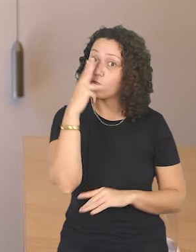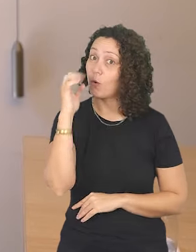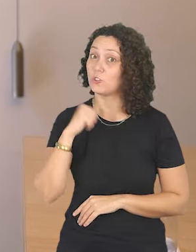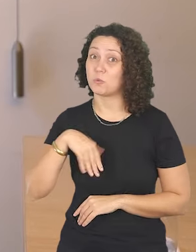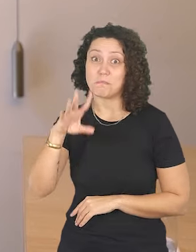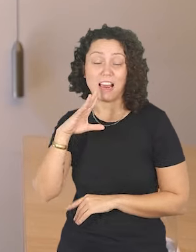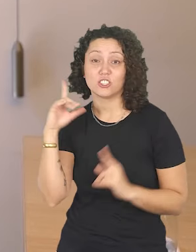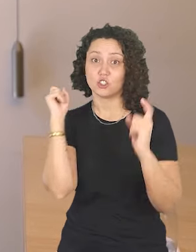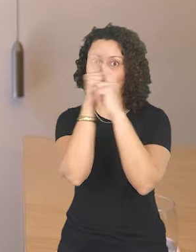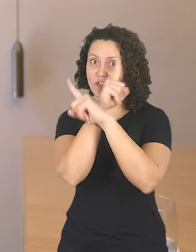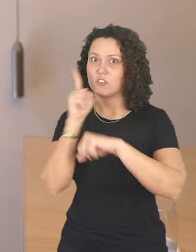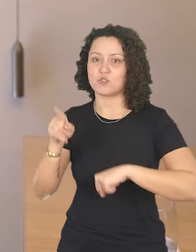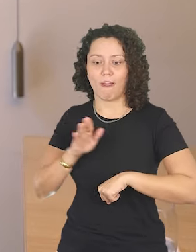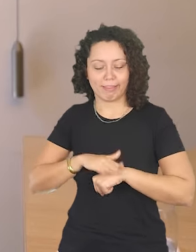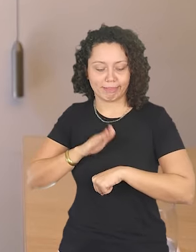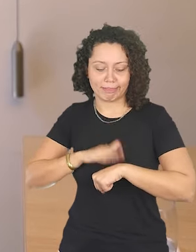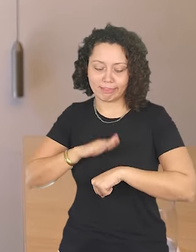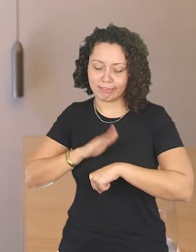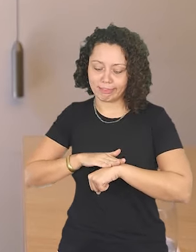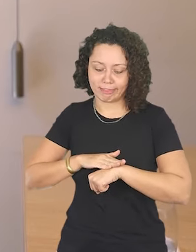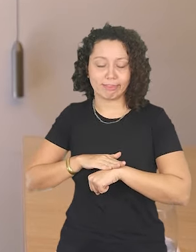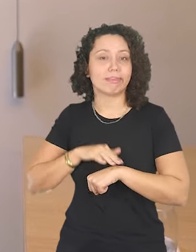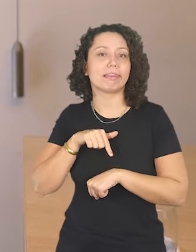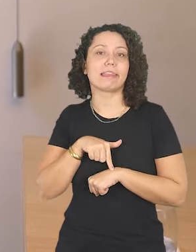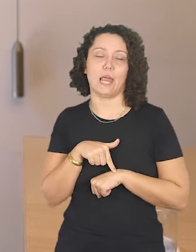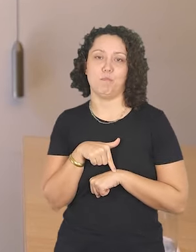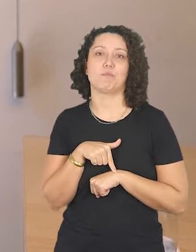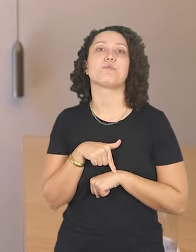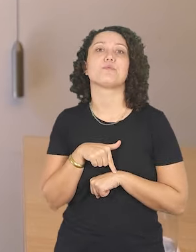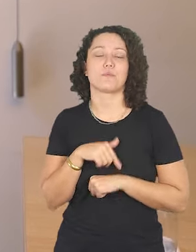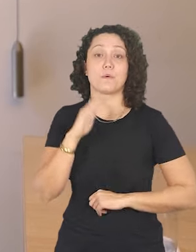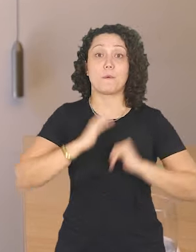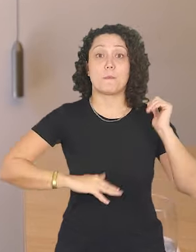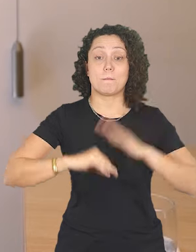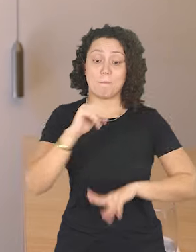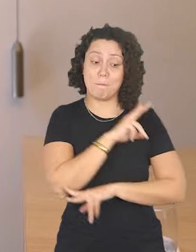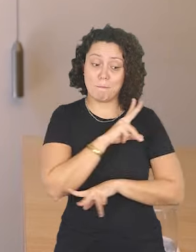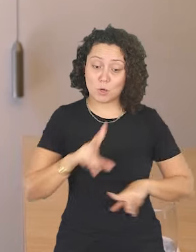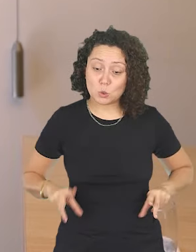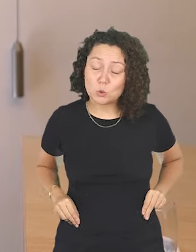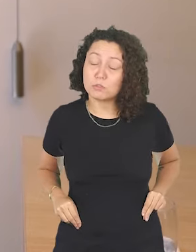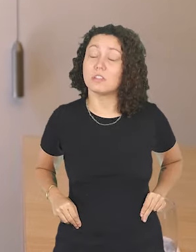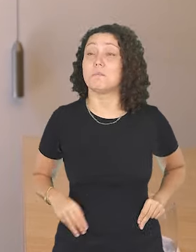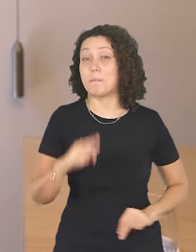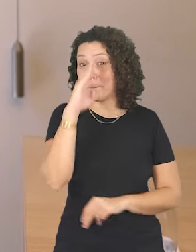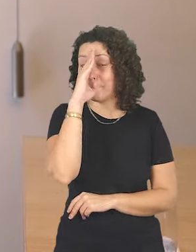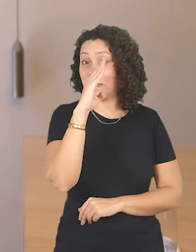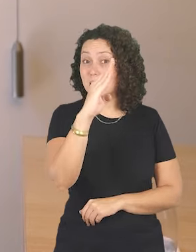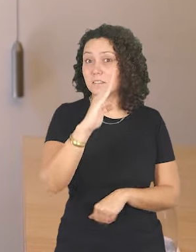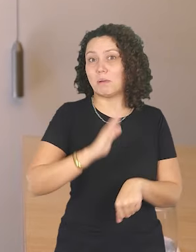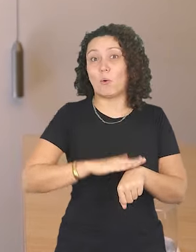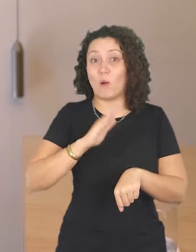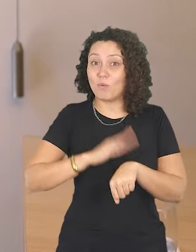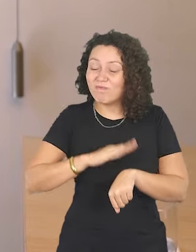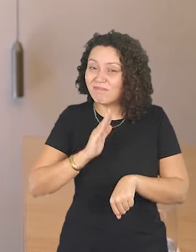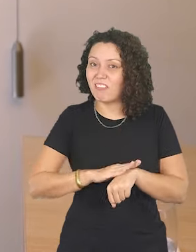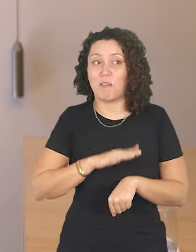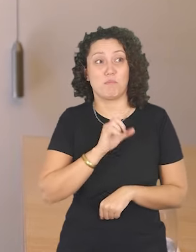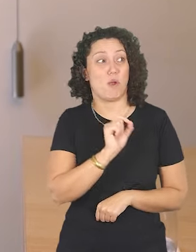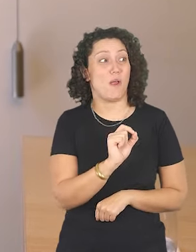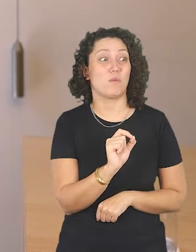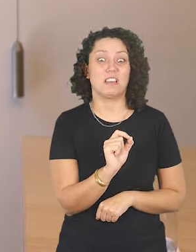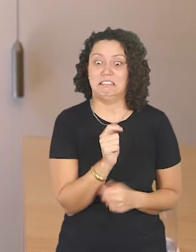tempo é o desafio. Acho que de todas as variáveis da equação do produtor, o tempo é sempre a mais